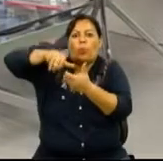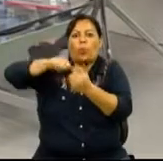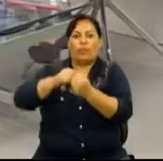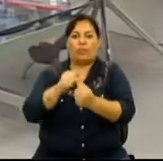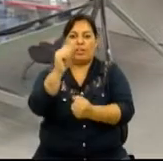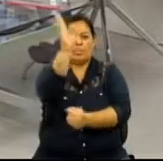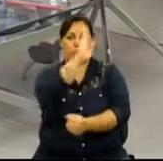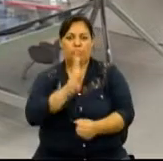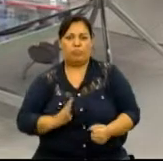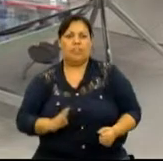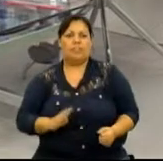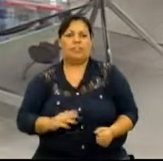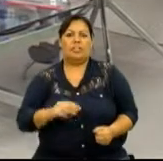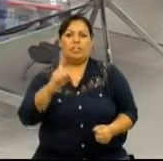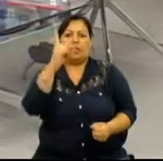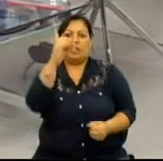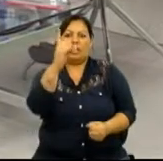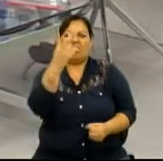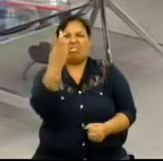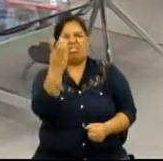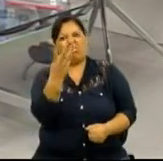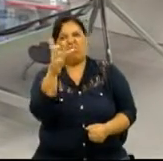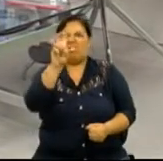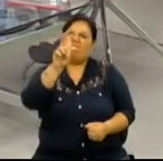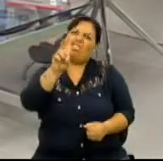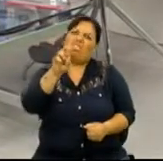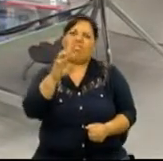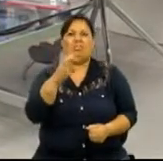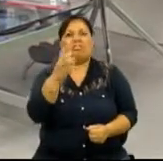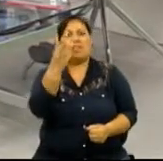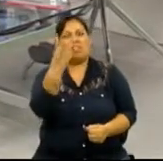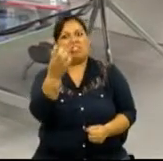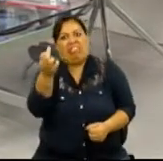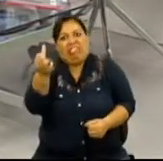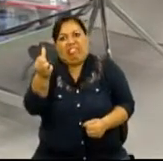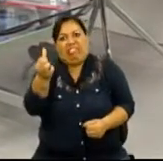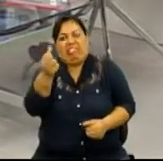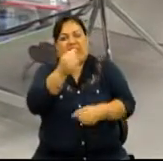universo brasileiro em 1935, 1936,